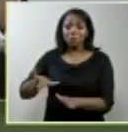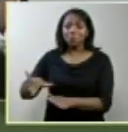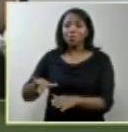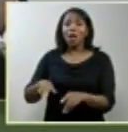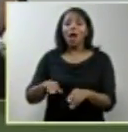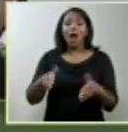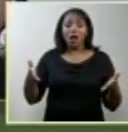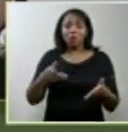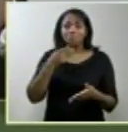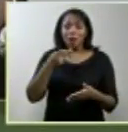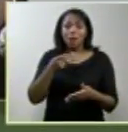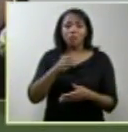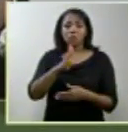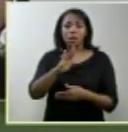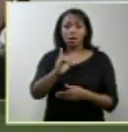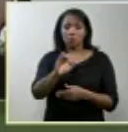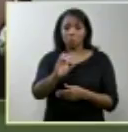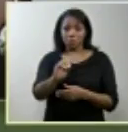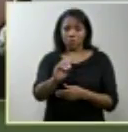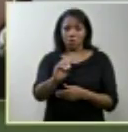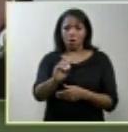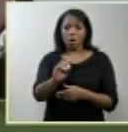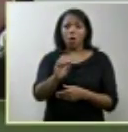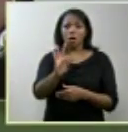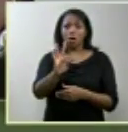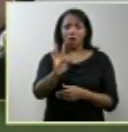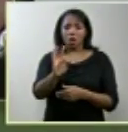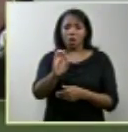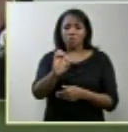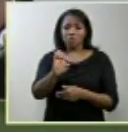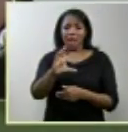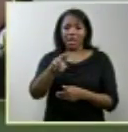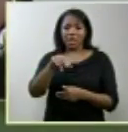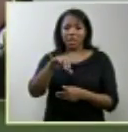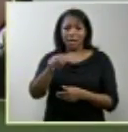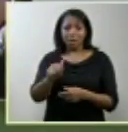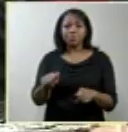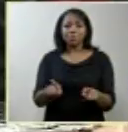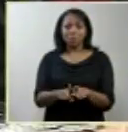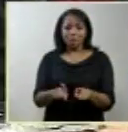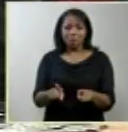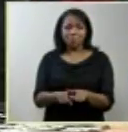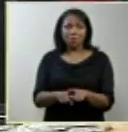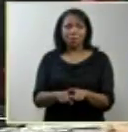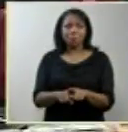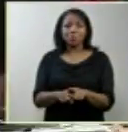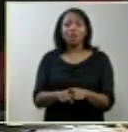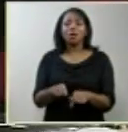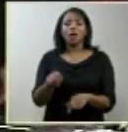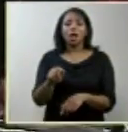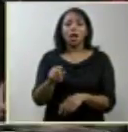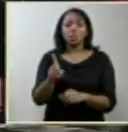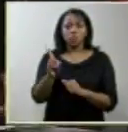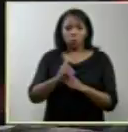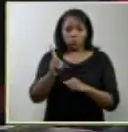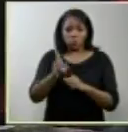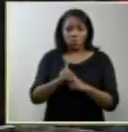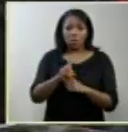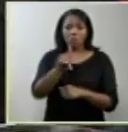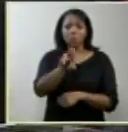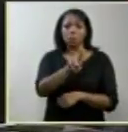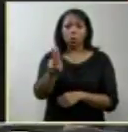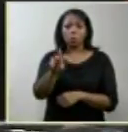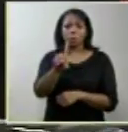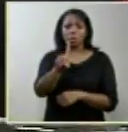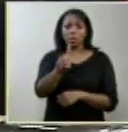Biotécnica Direitos Humanos e Gênero a NIS a doutora Débora